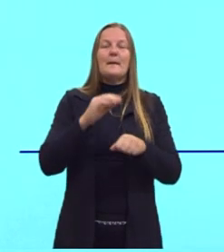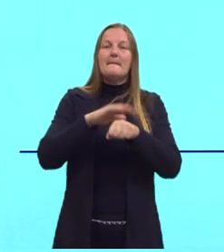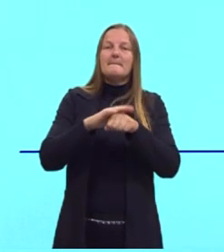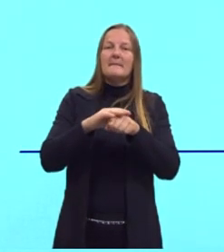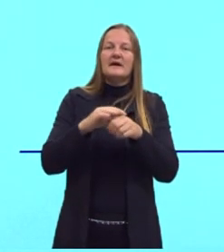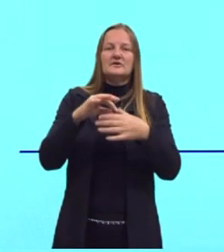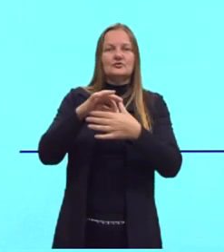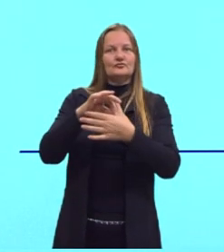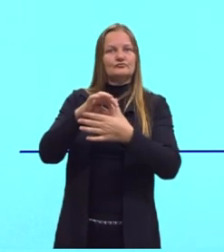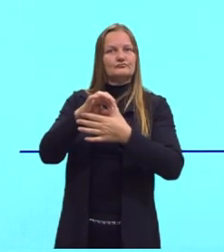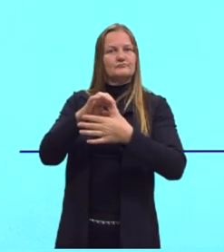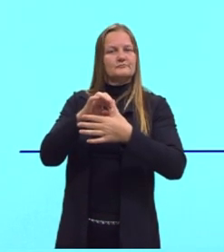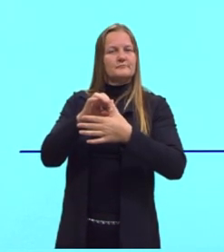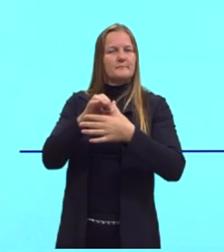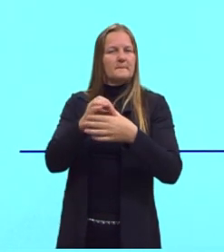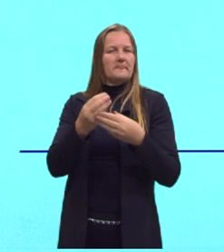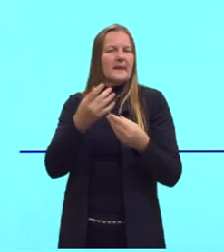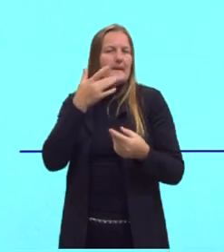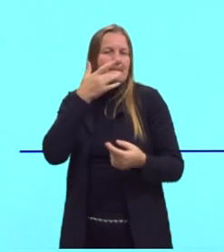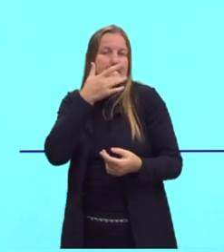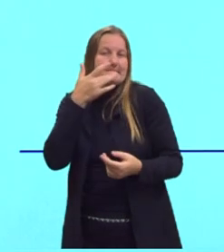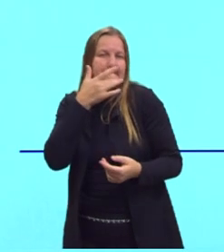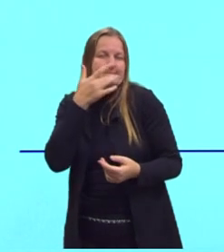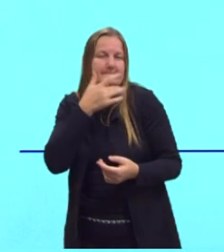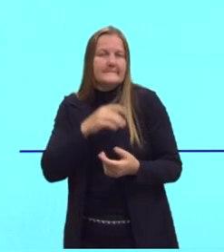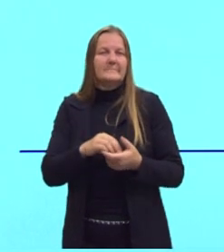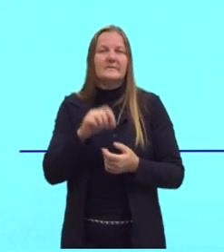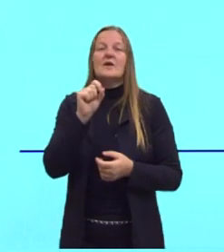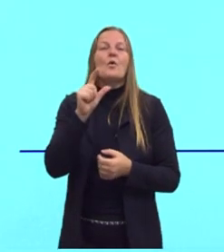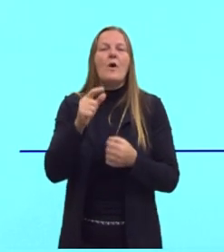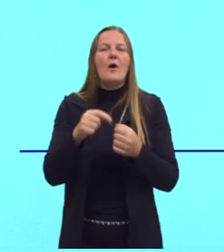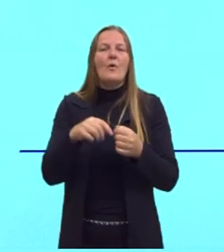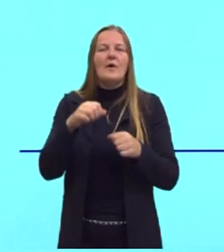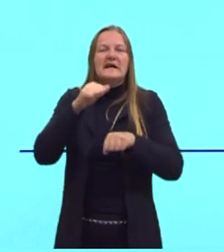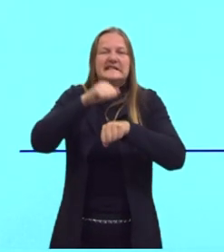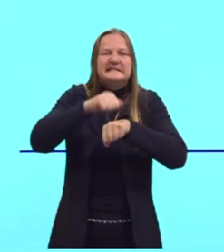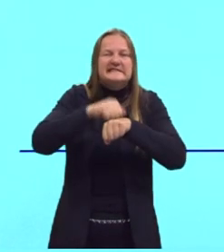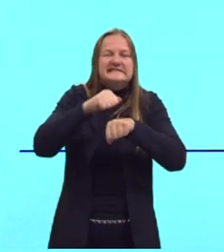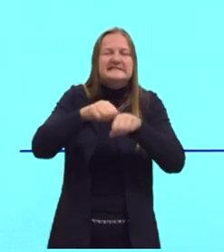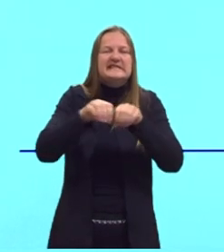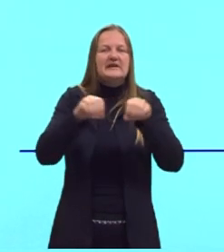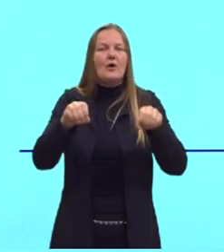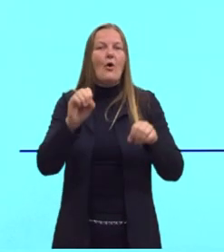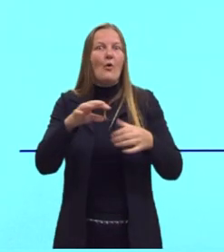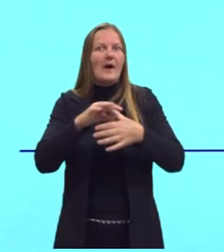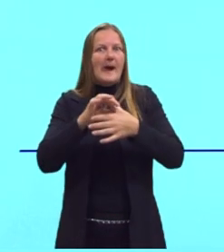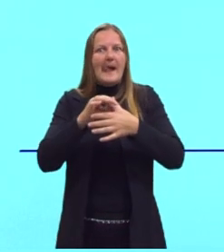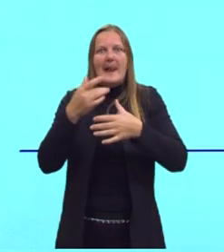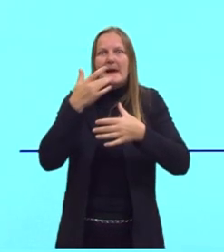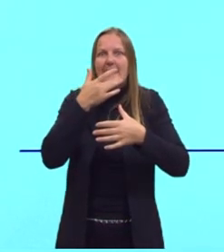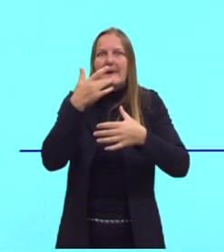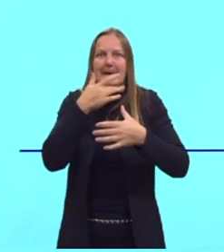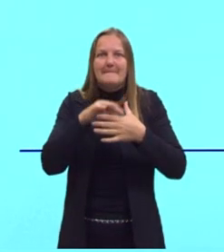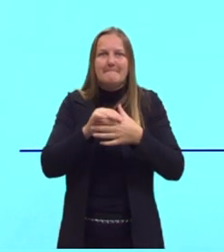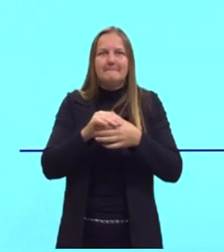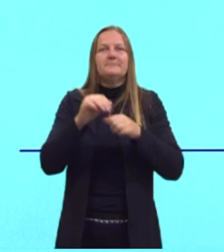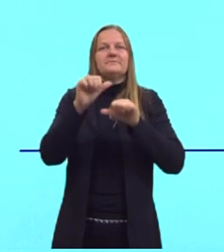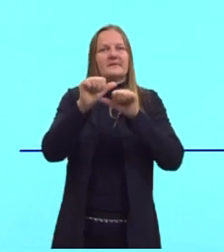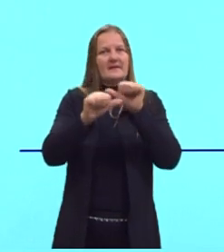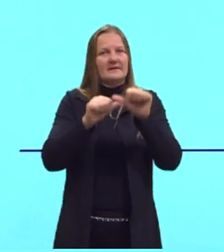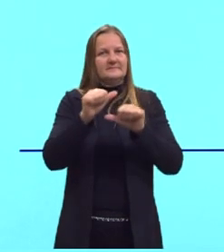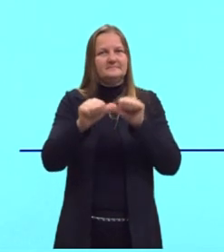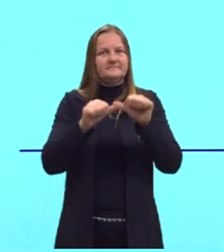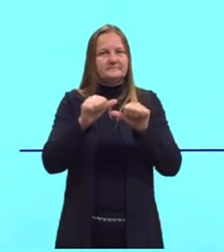um bife bem suculento. Qual que o cachorro vai preferir? Ficar mastigando um osso seco ou trocar pela carne? Ele vai fazer uma